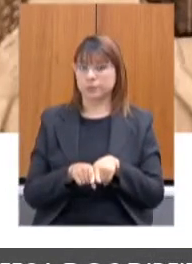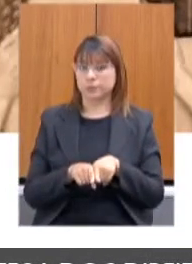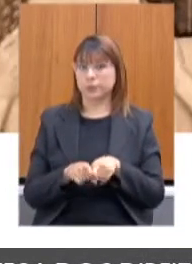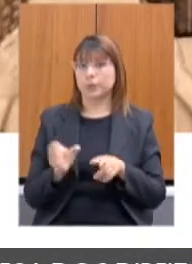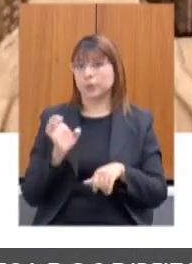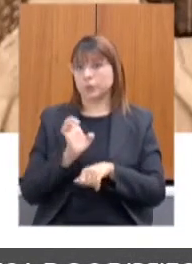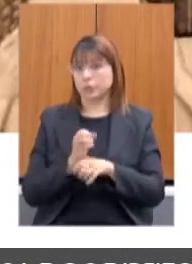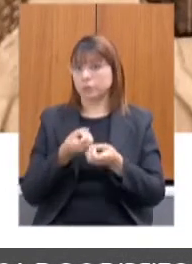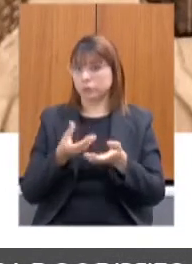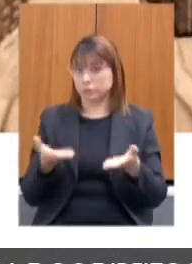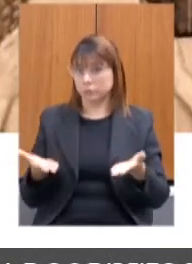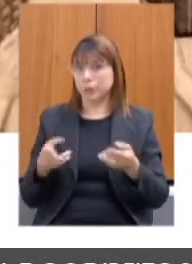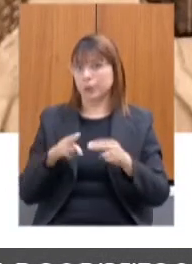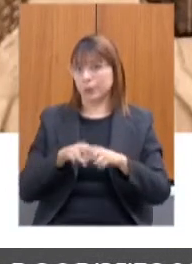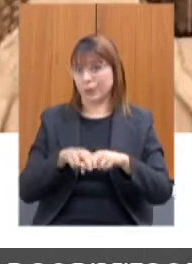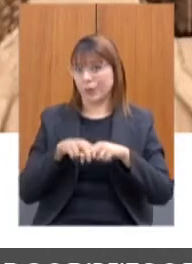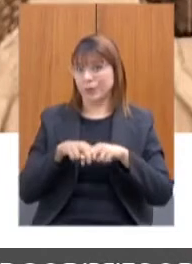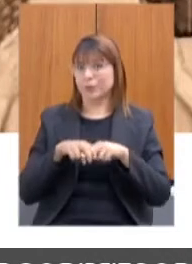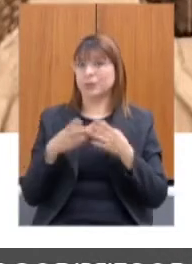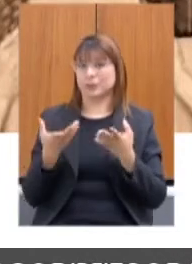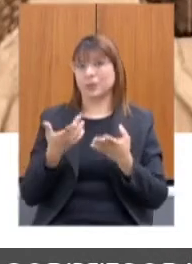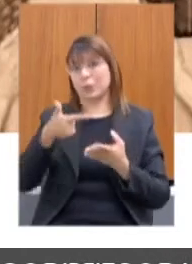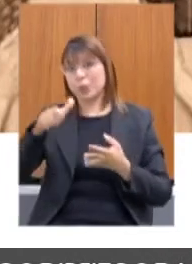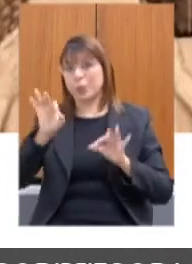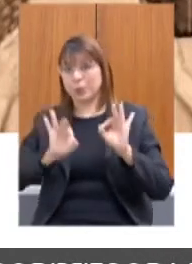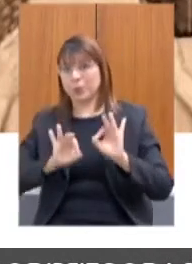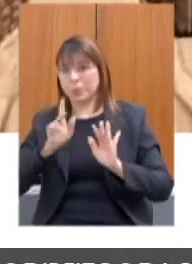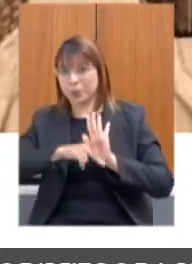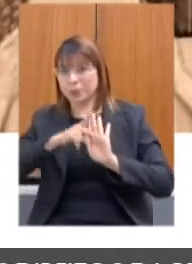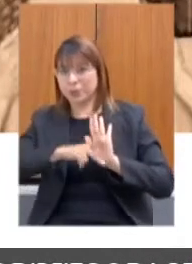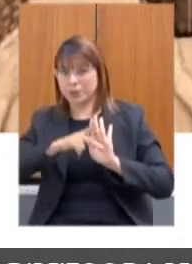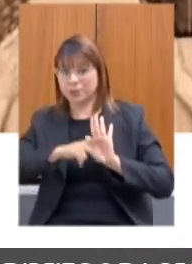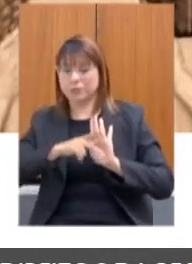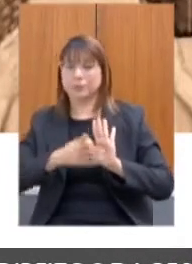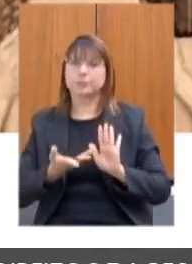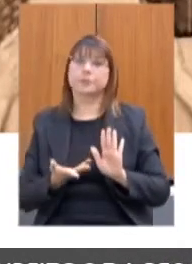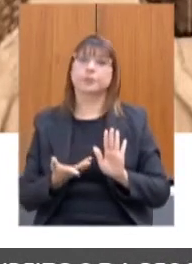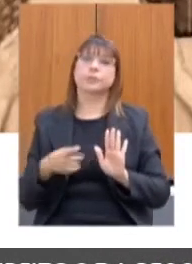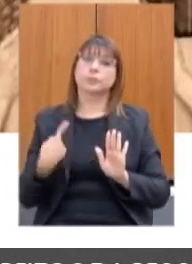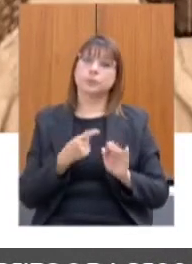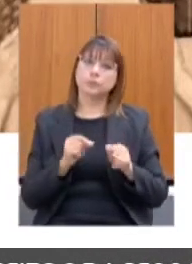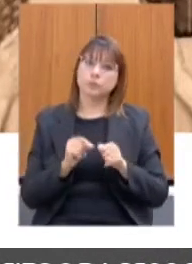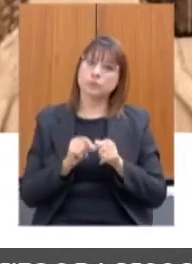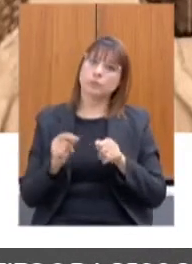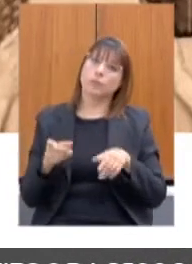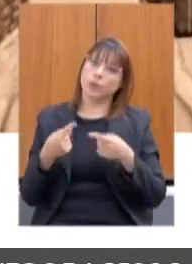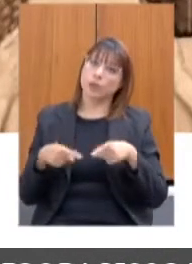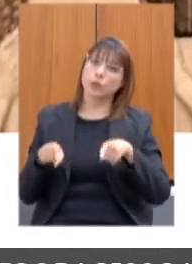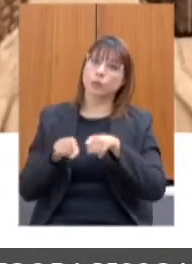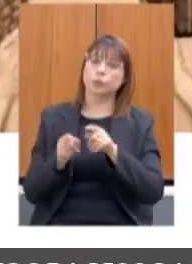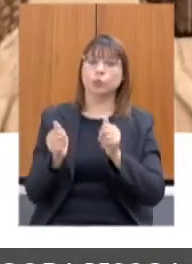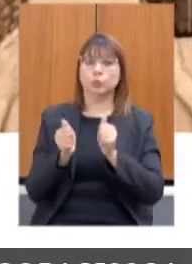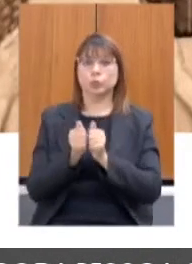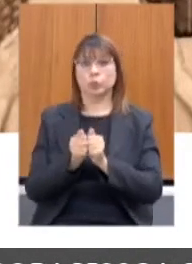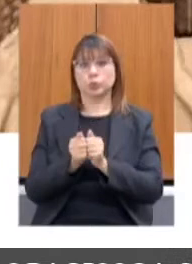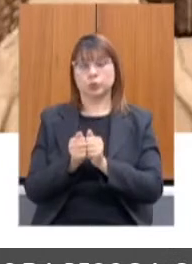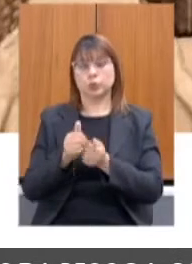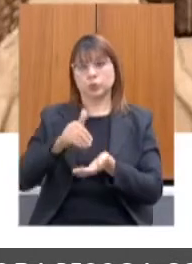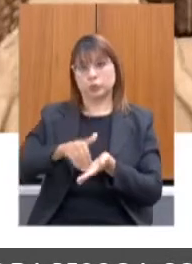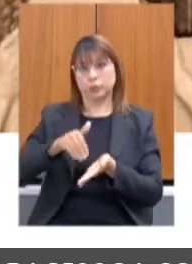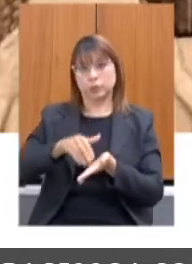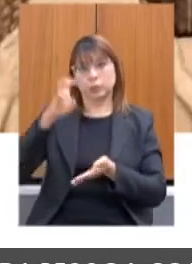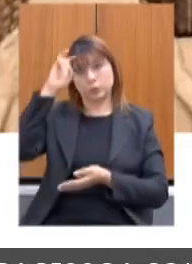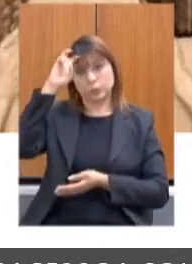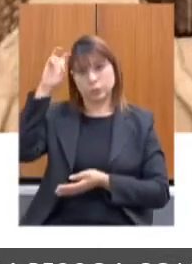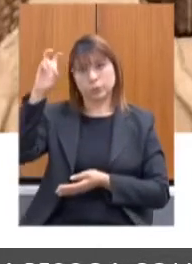das cestas pelo projeto Fazer o Bem, Faz Bem, nós fizemos uma parceria com a Secretaria de Cultura, através do